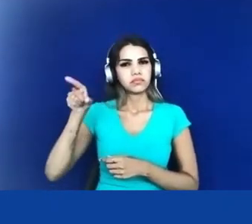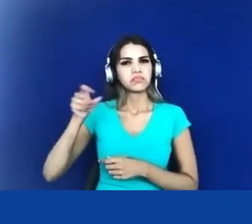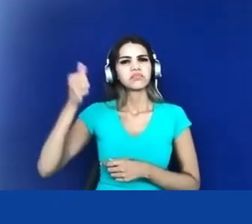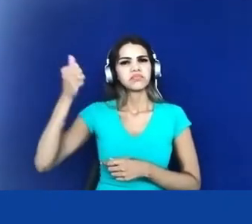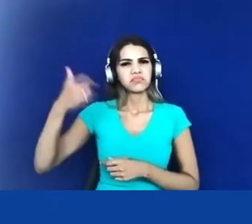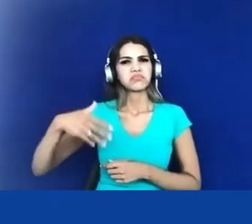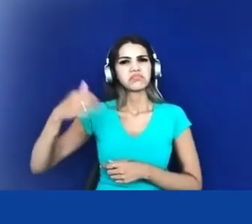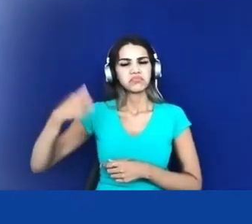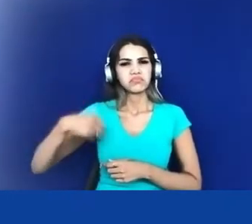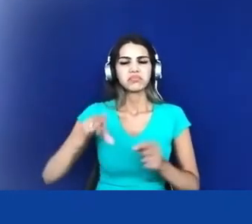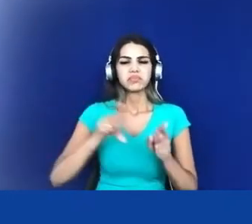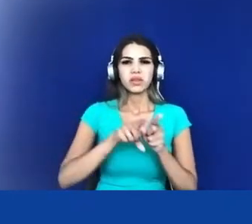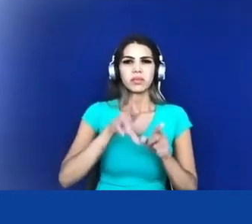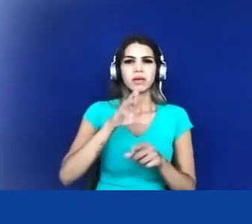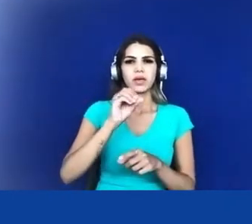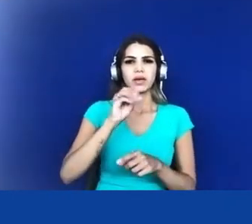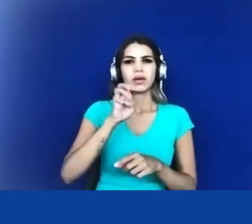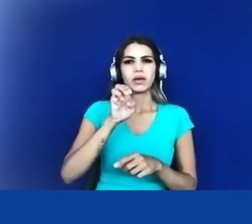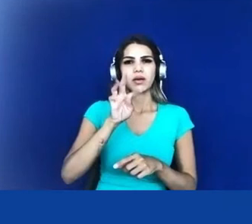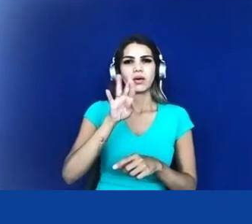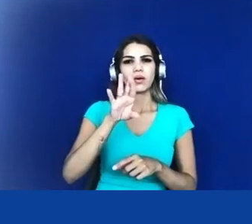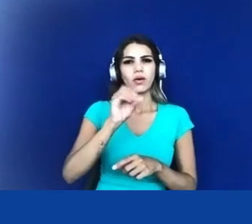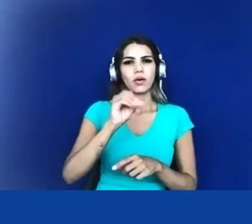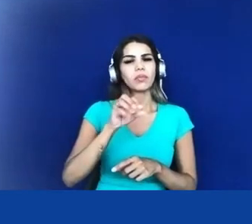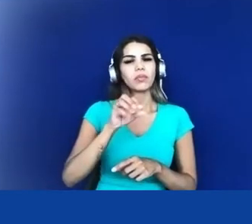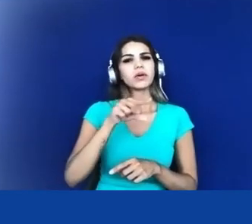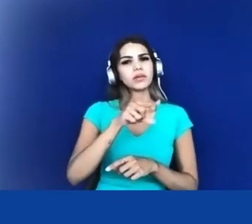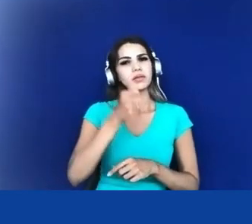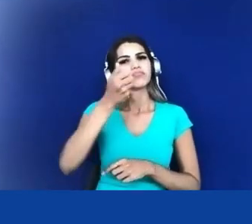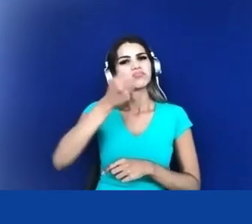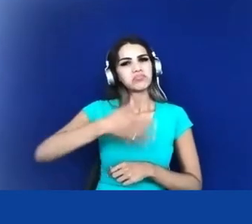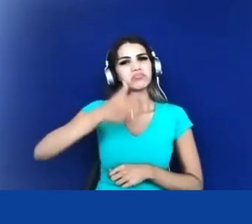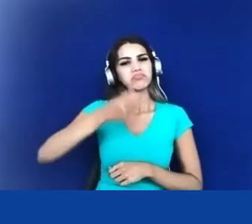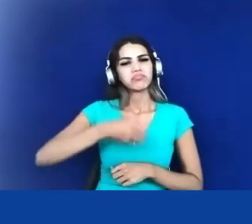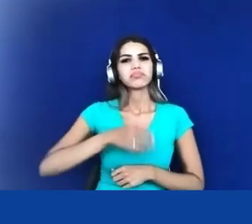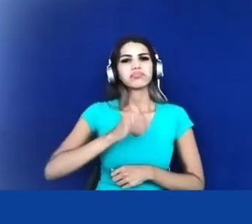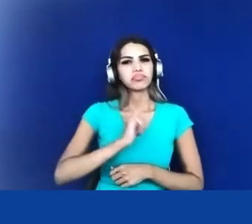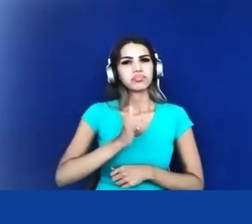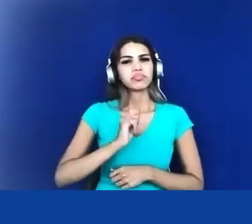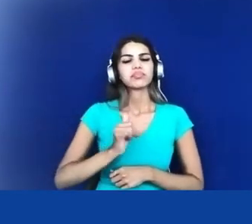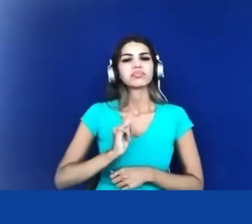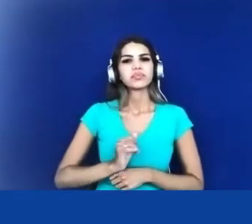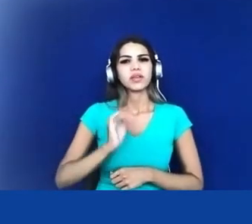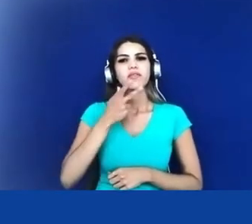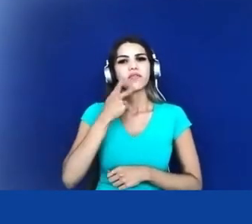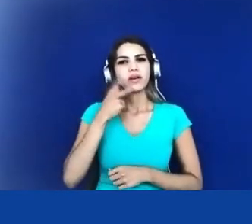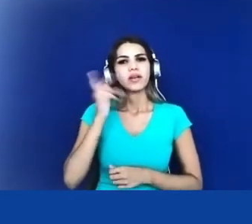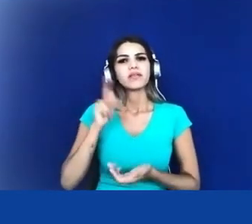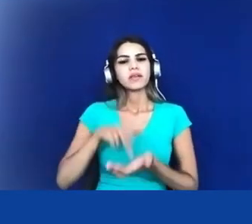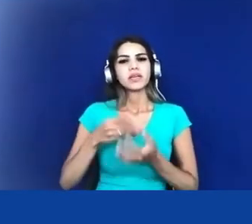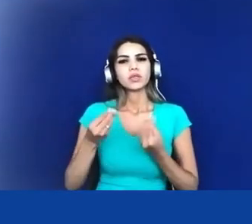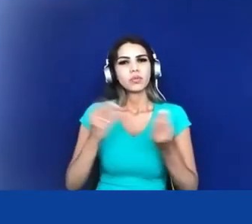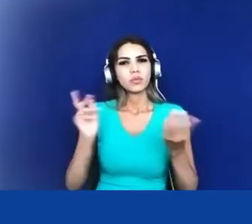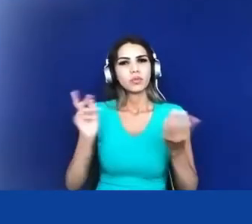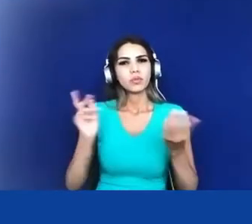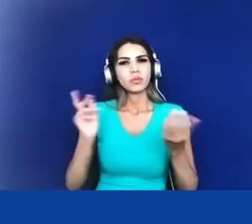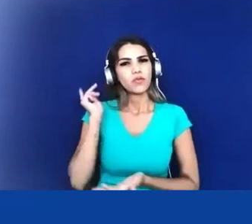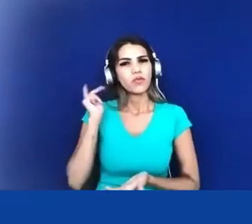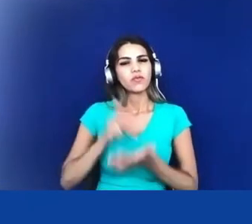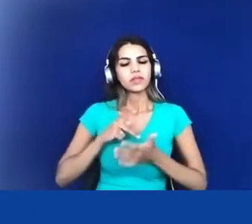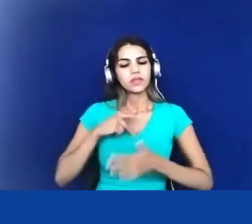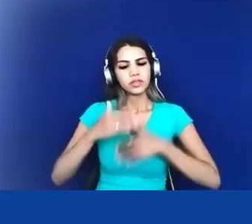Roberto Cardoso também de contar como se deu realmente esse processo com a política